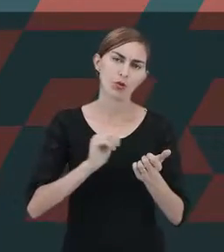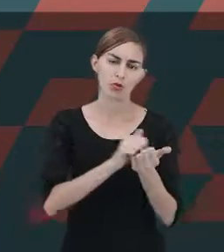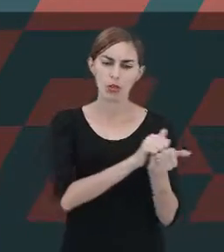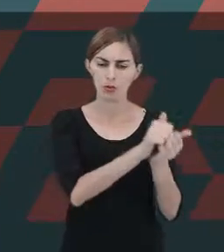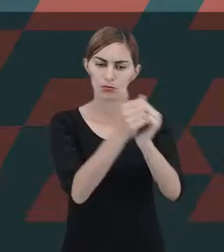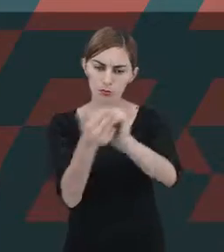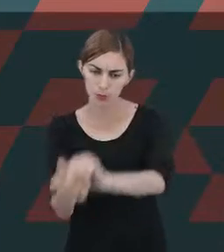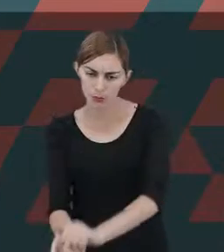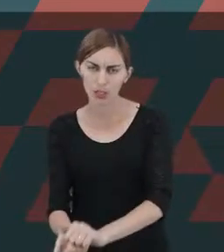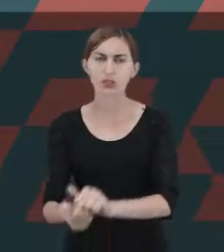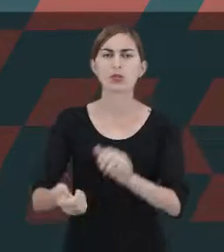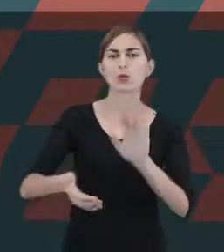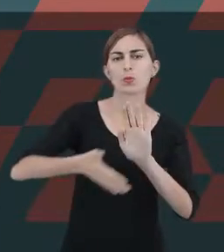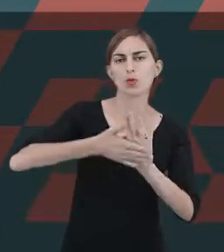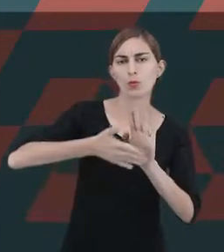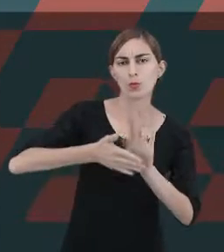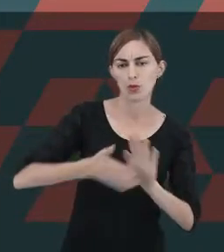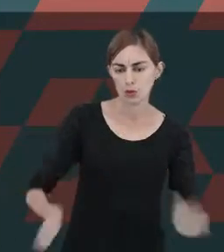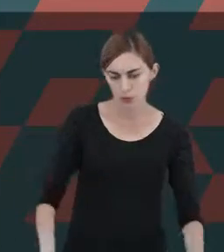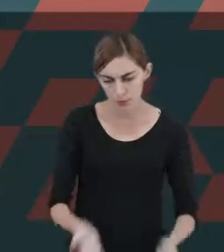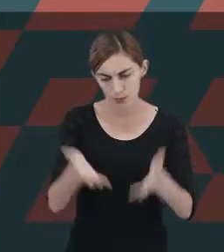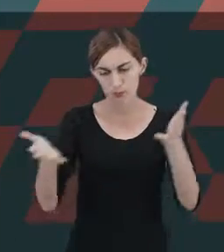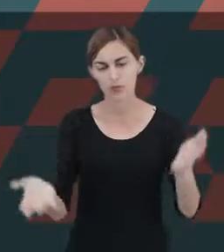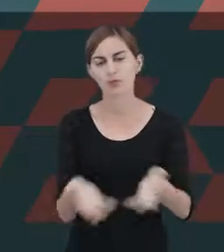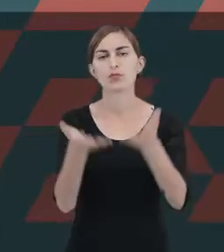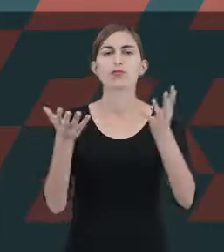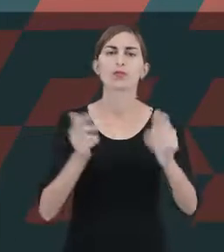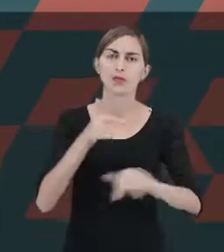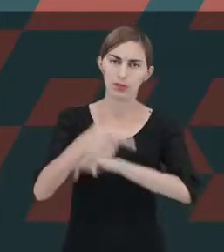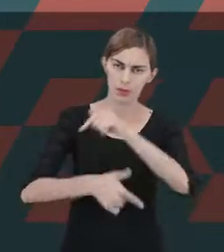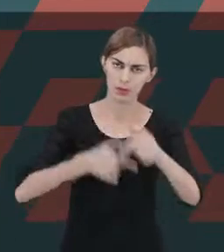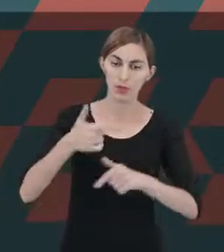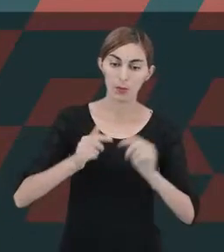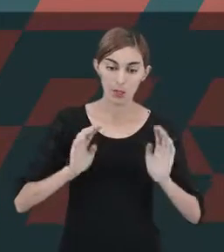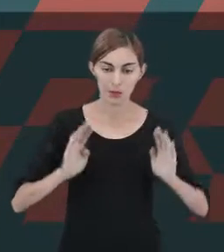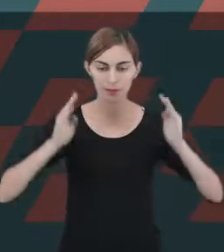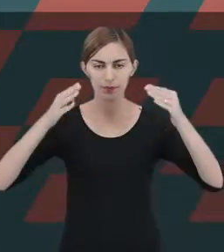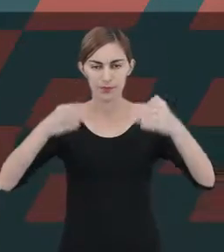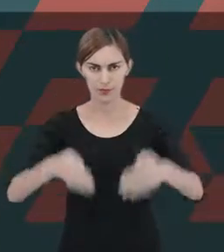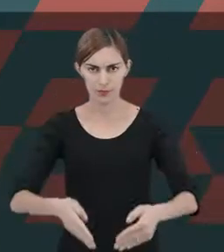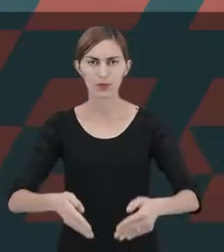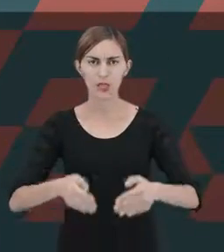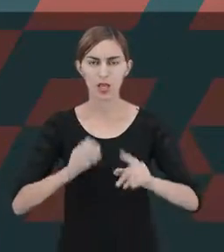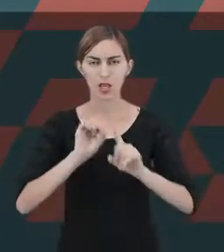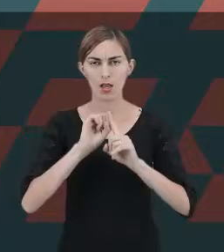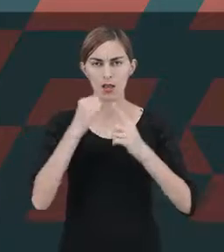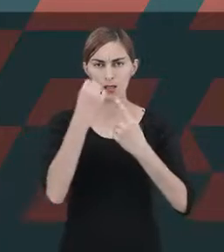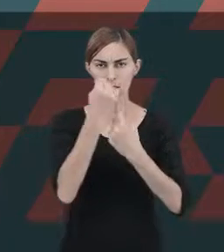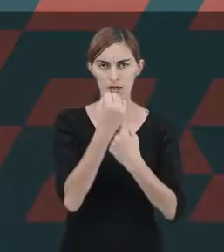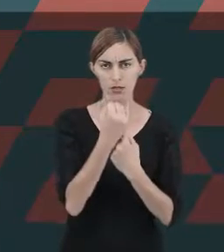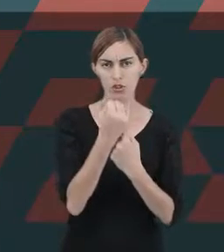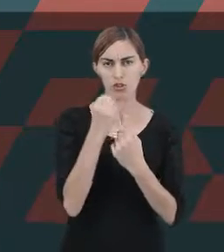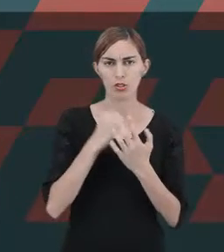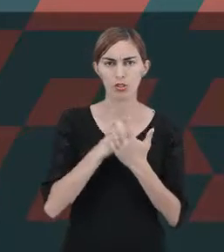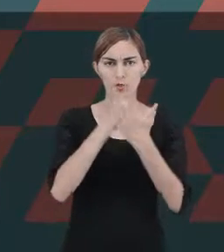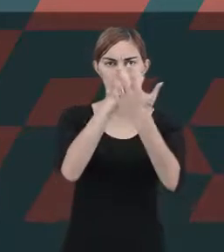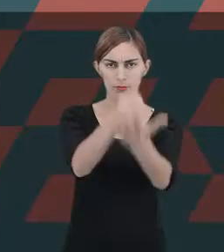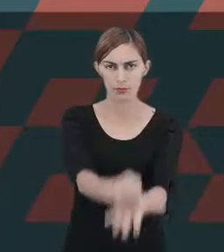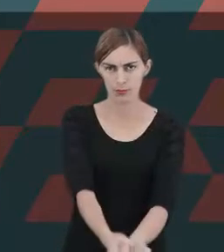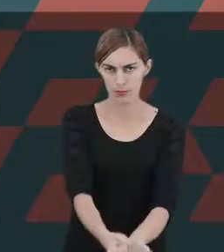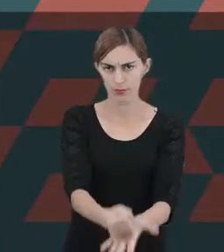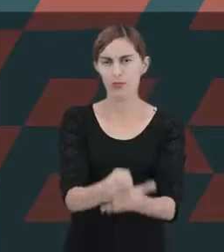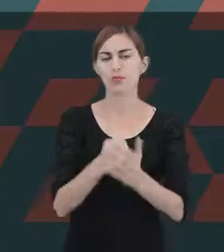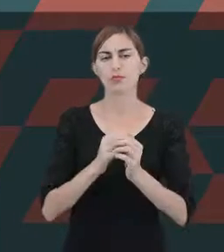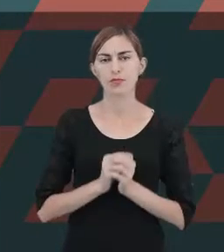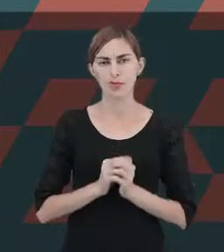proposta de estimulação que a gente vai trabalhar voltado para a área da assistência social. Acompanhe comigo agora